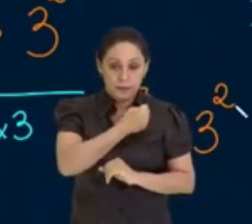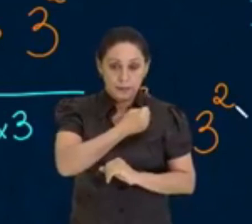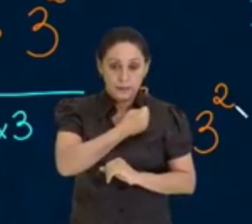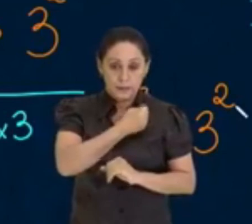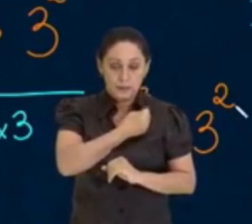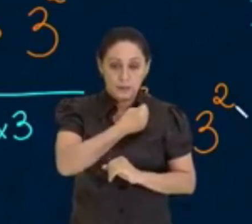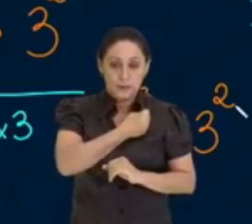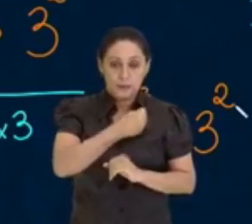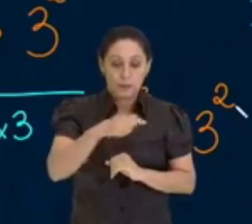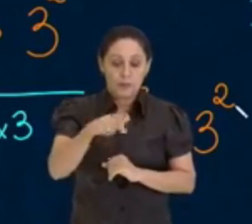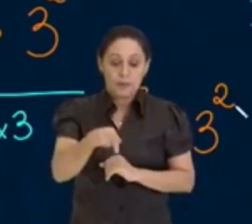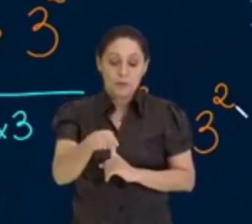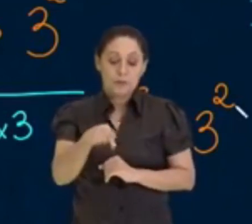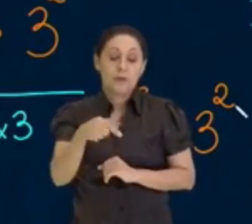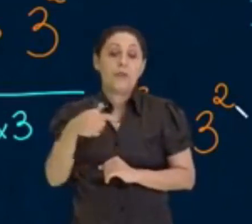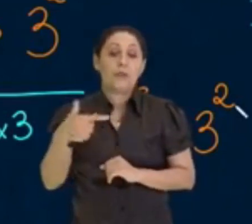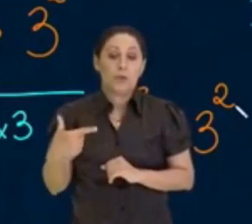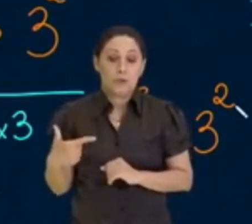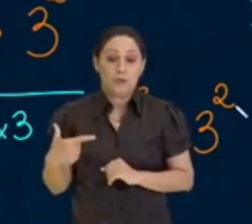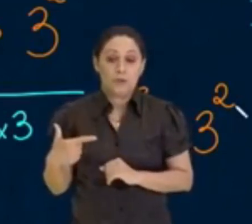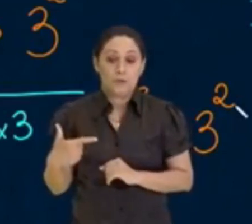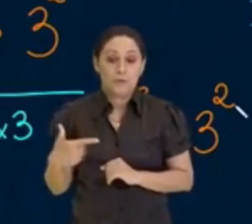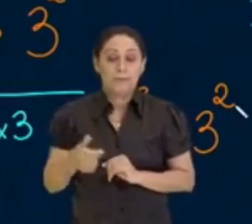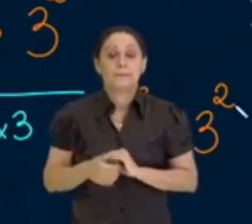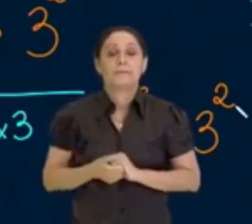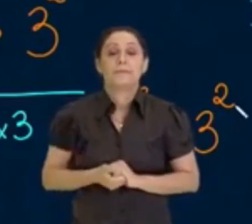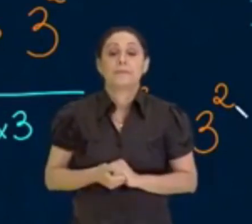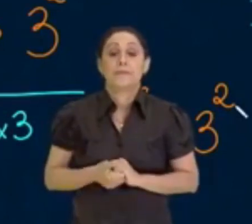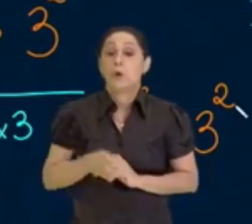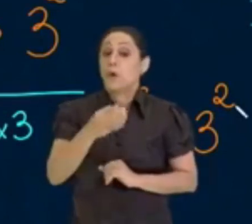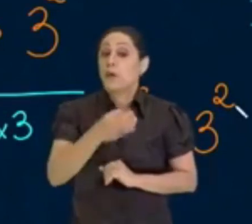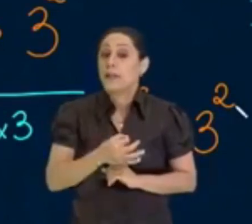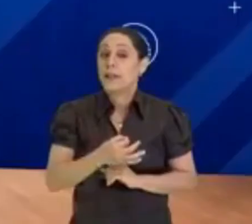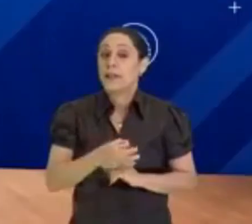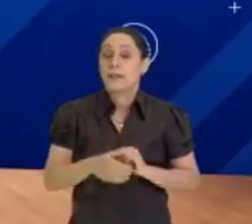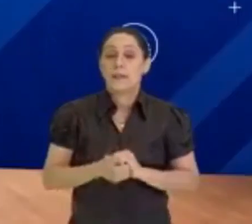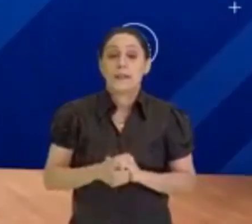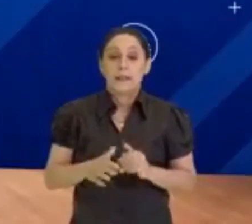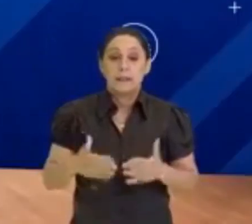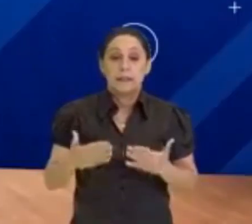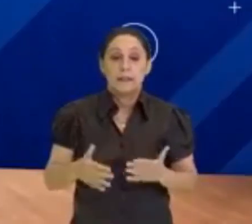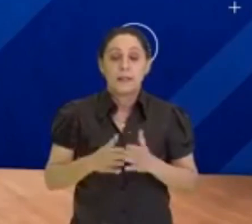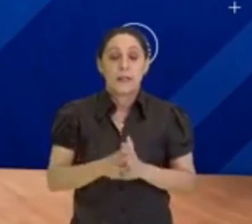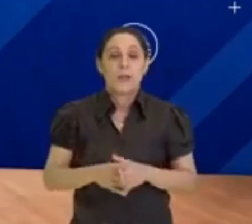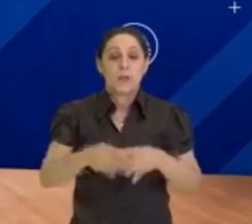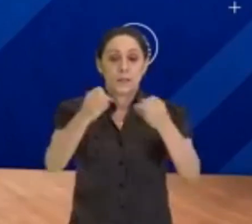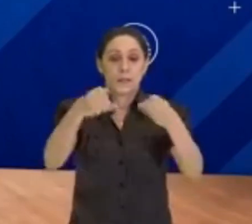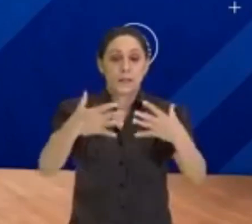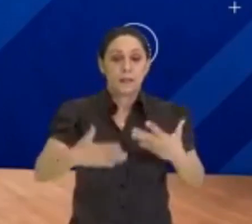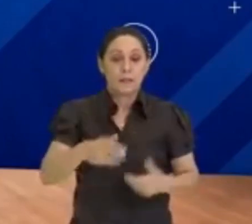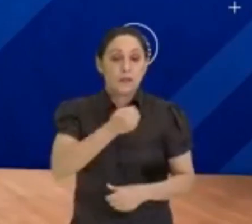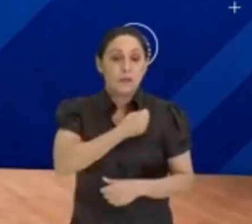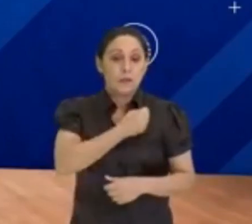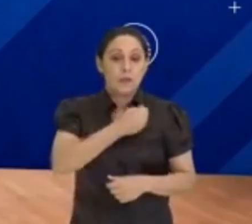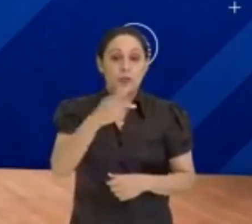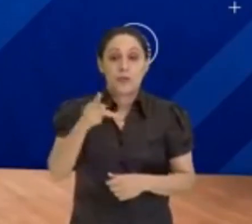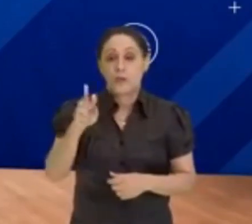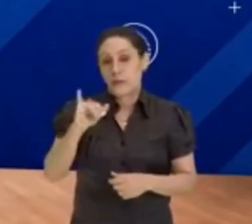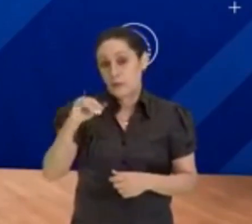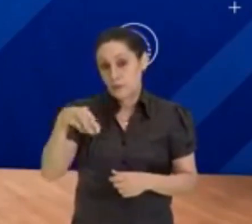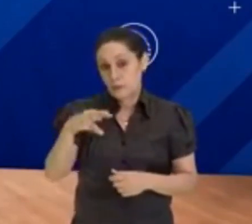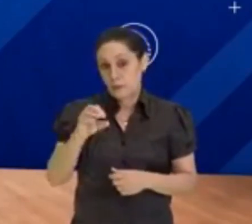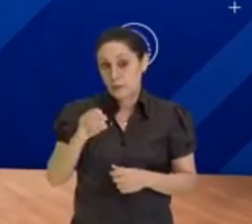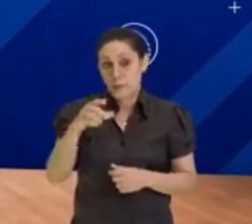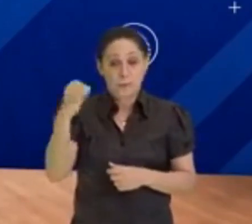72. Certo, pessoal? Então, essa decomposição de números primos aí, é interessante que você